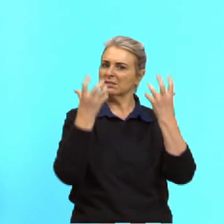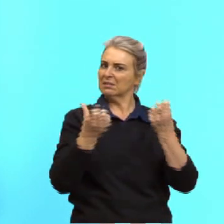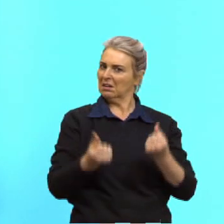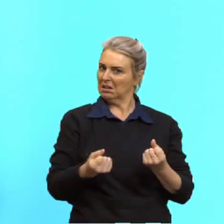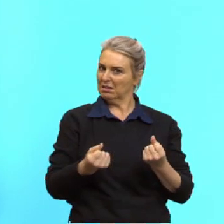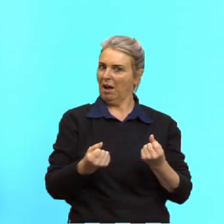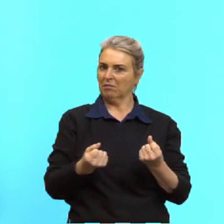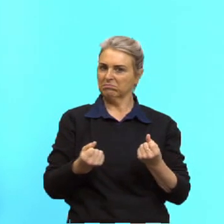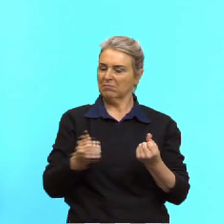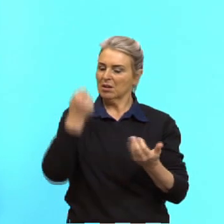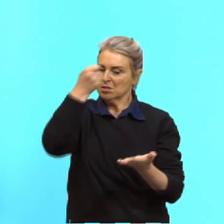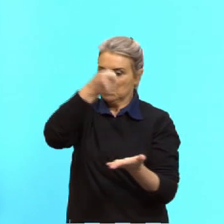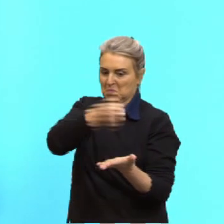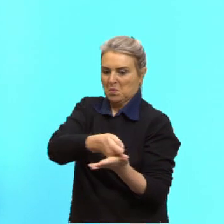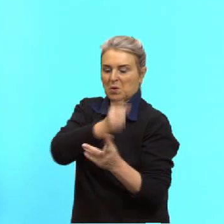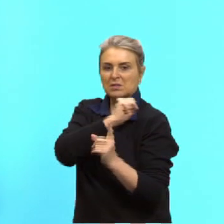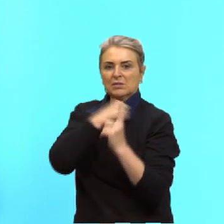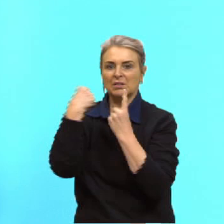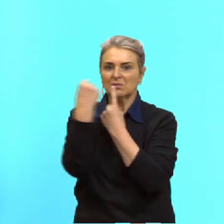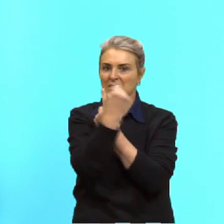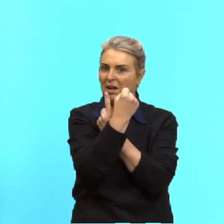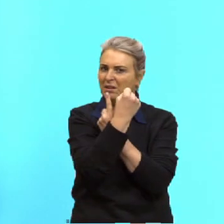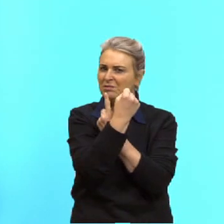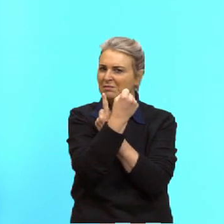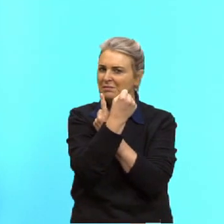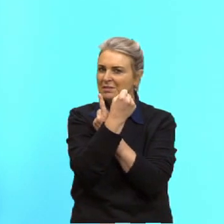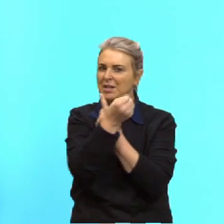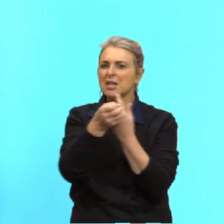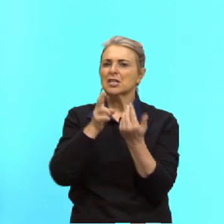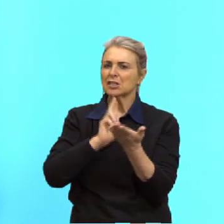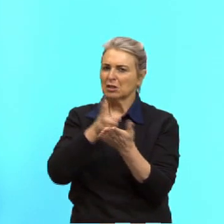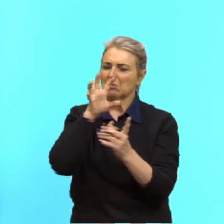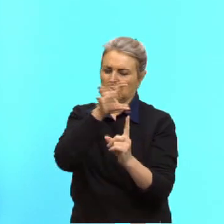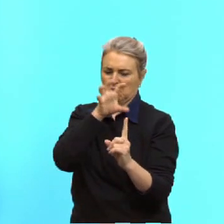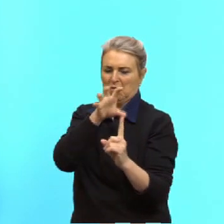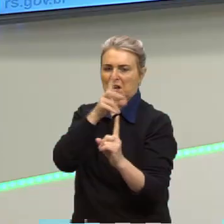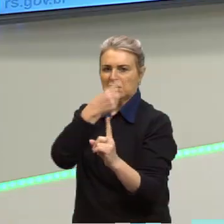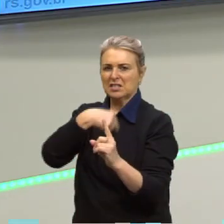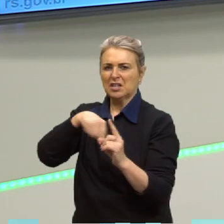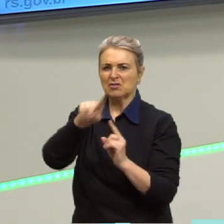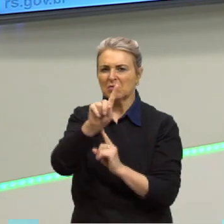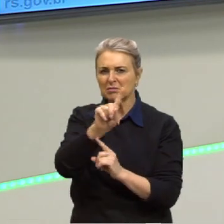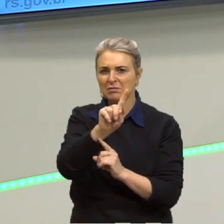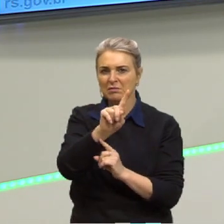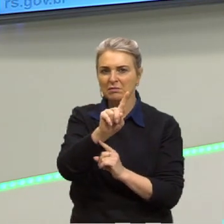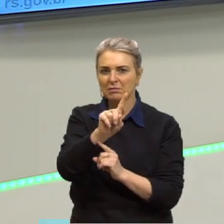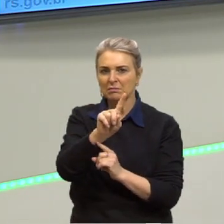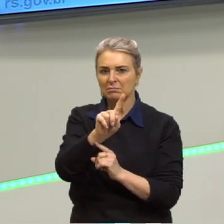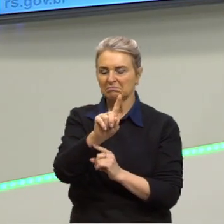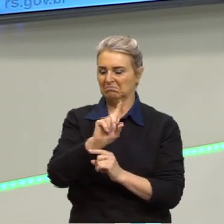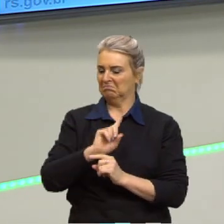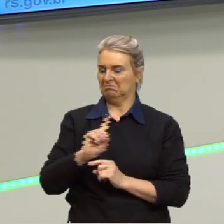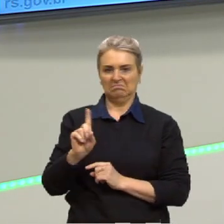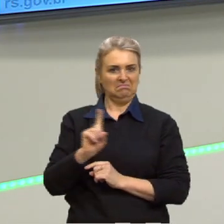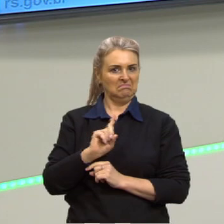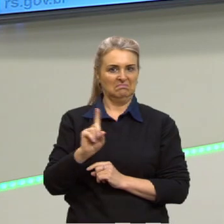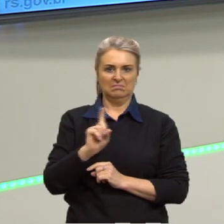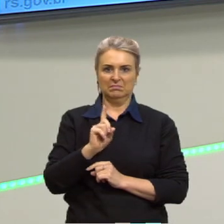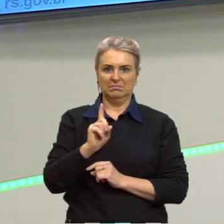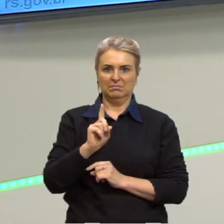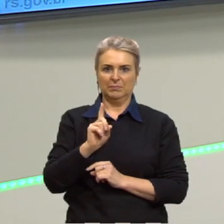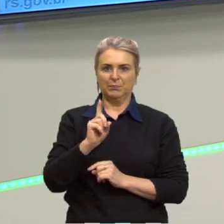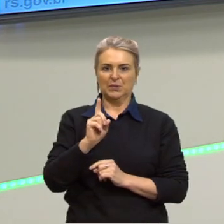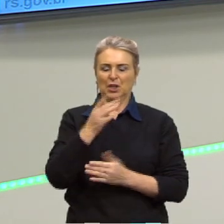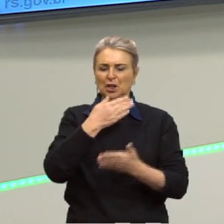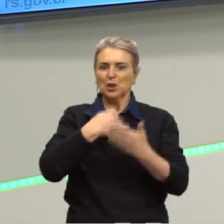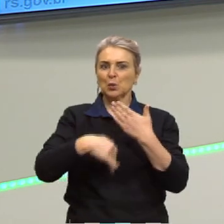imposições da sociedade seguindo a influência de outros, isso de fato não é. Tudo que ele não